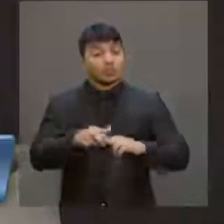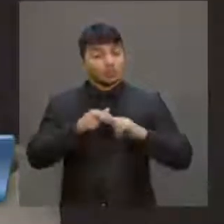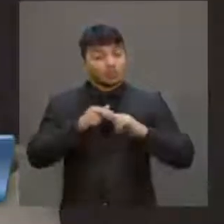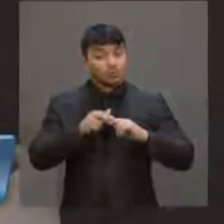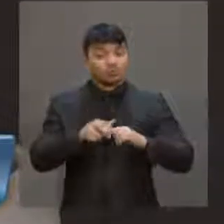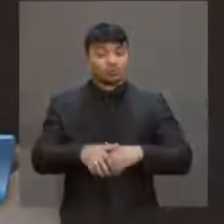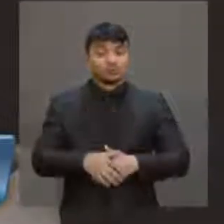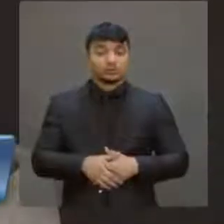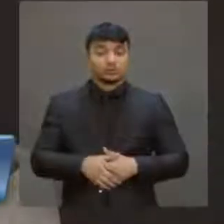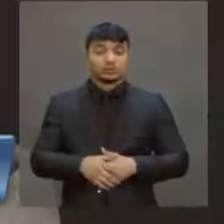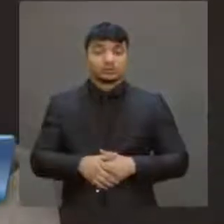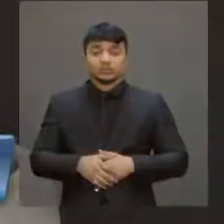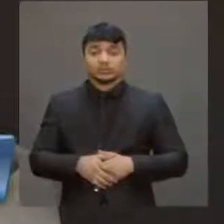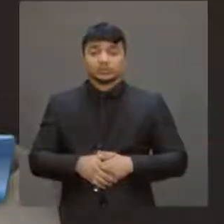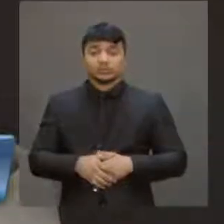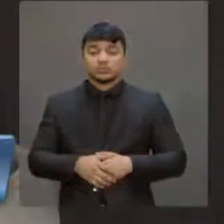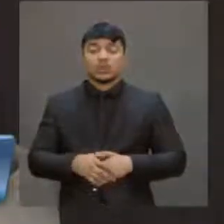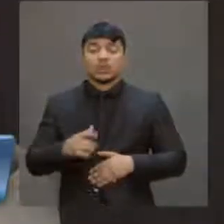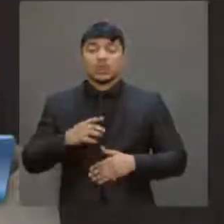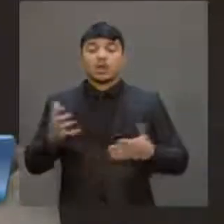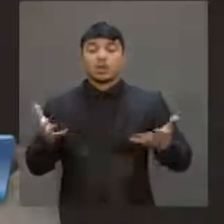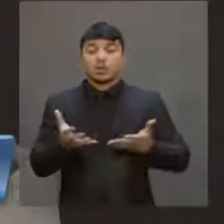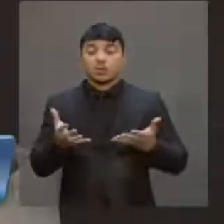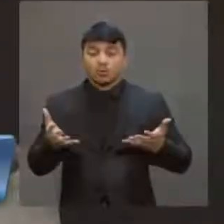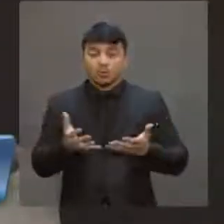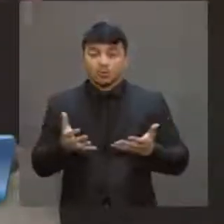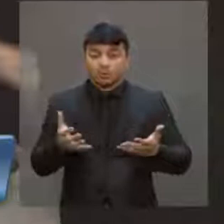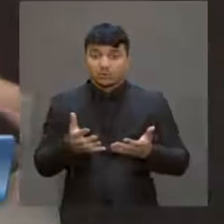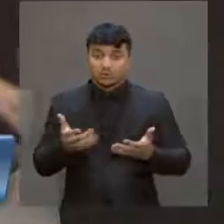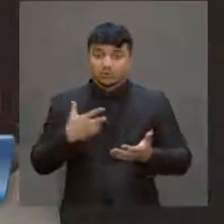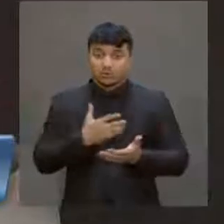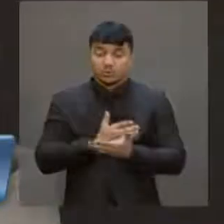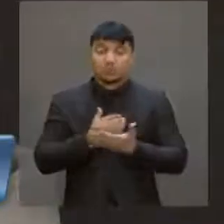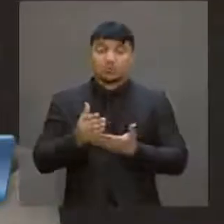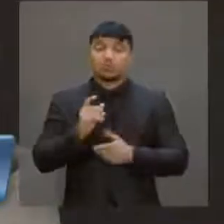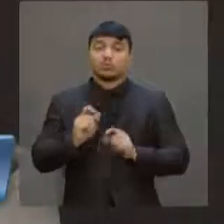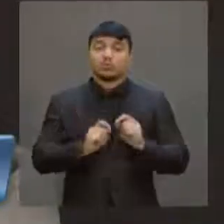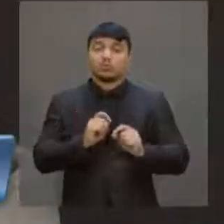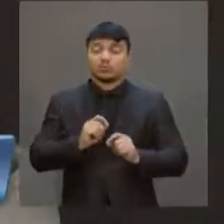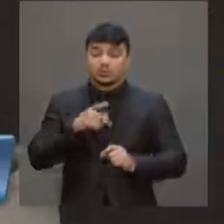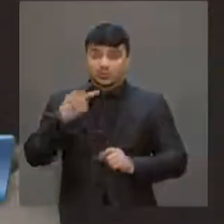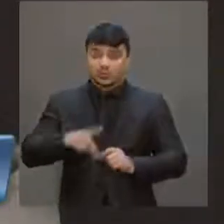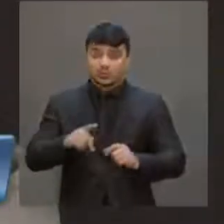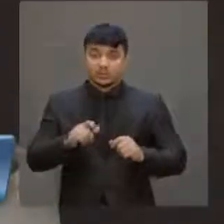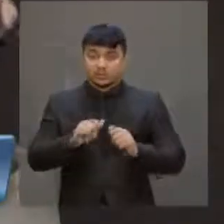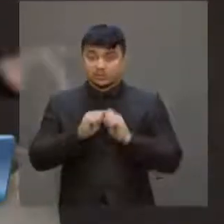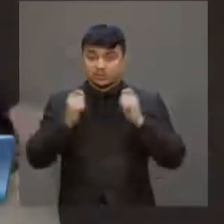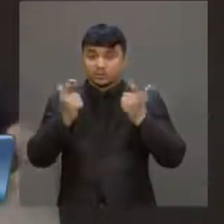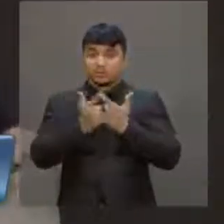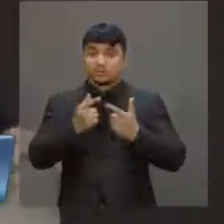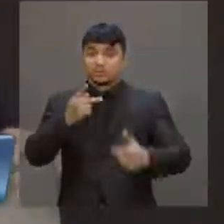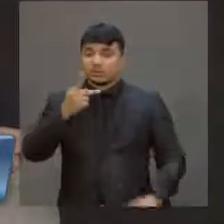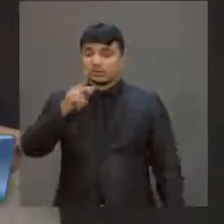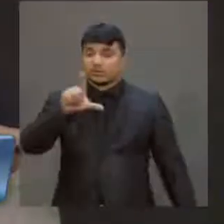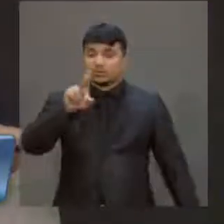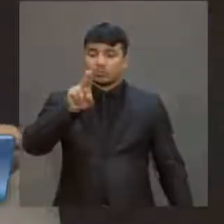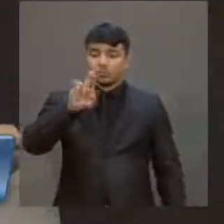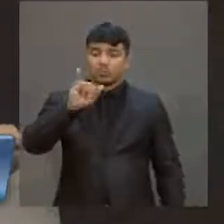que agora começa a tramitar nessa casa o plano plurianual.